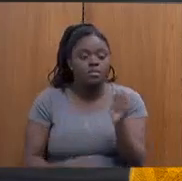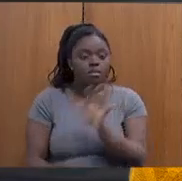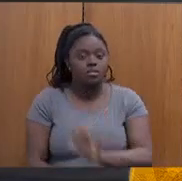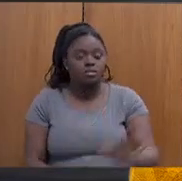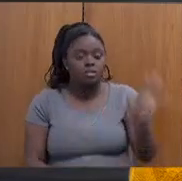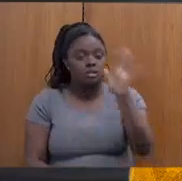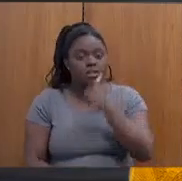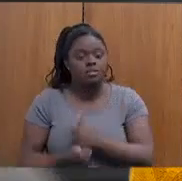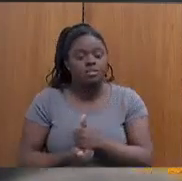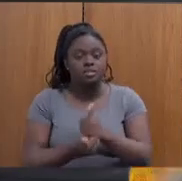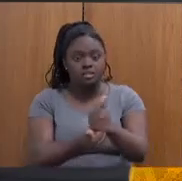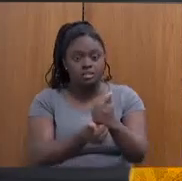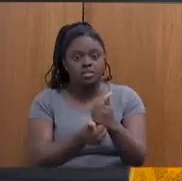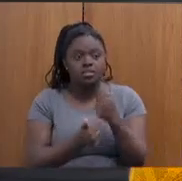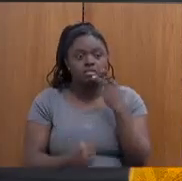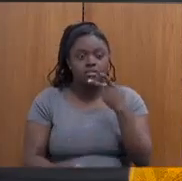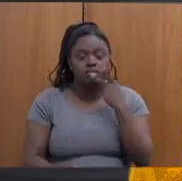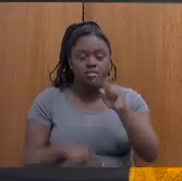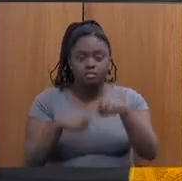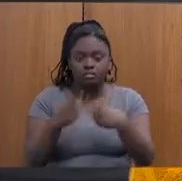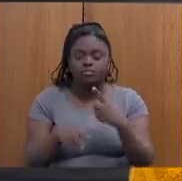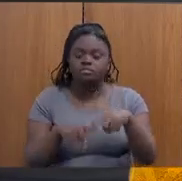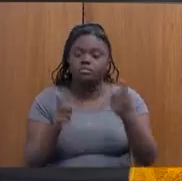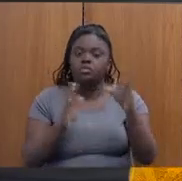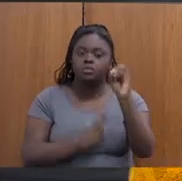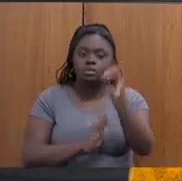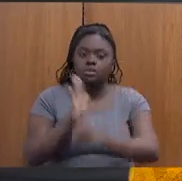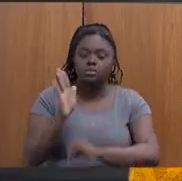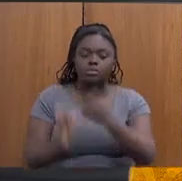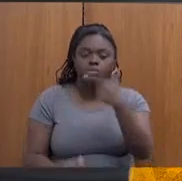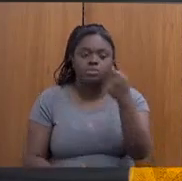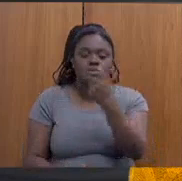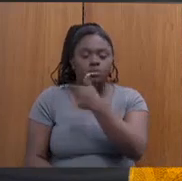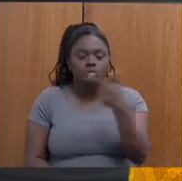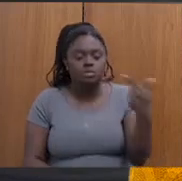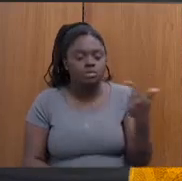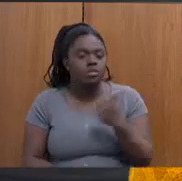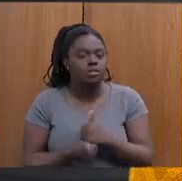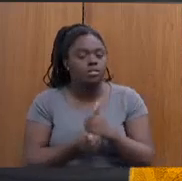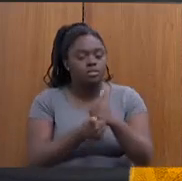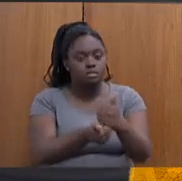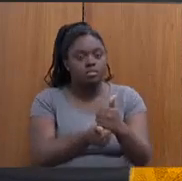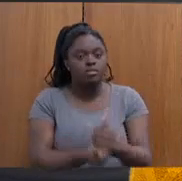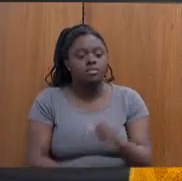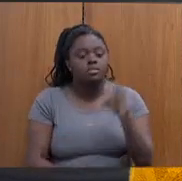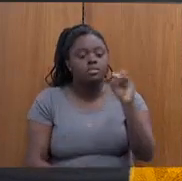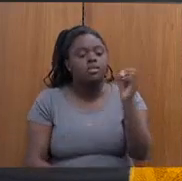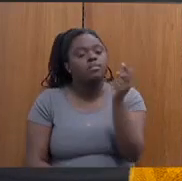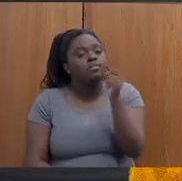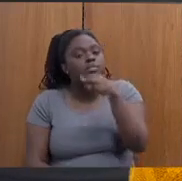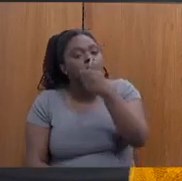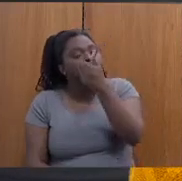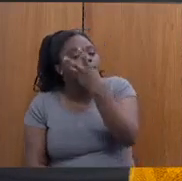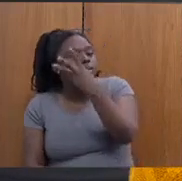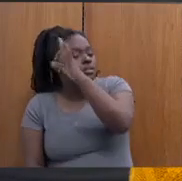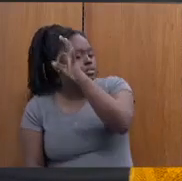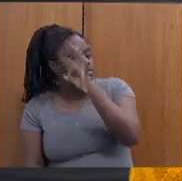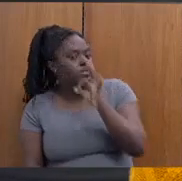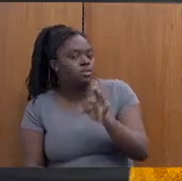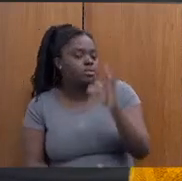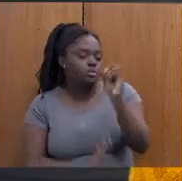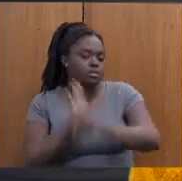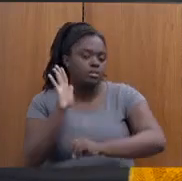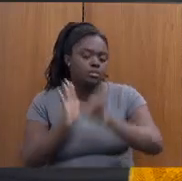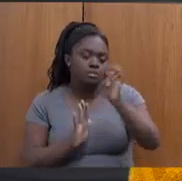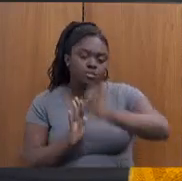mais tarde, Betão, mas o orçamento em 2022 da assistência foi 0,13% do orçamento do